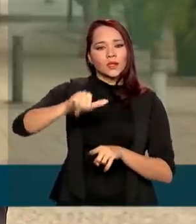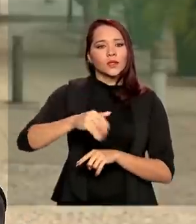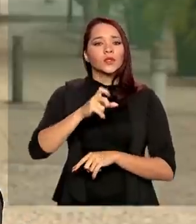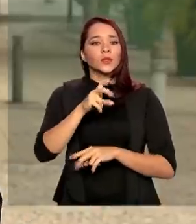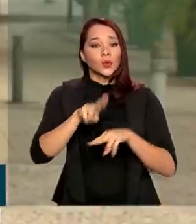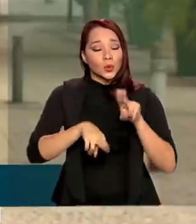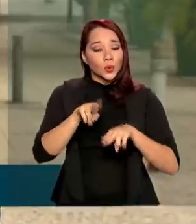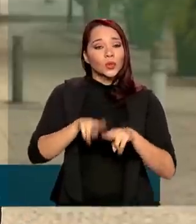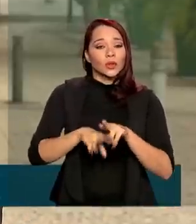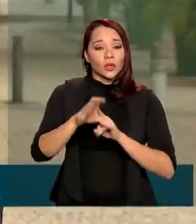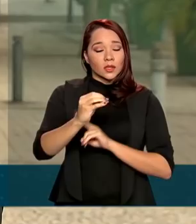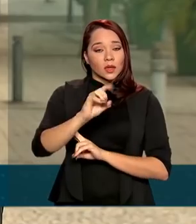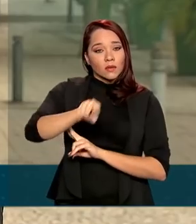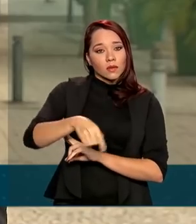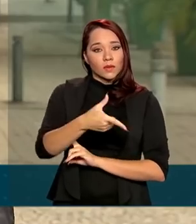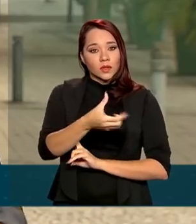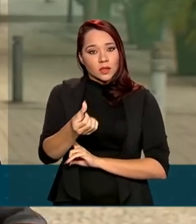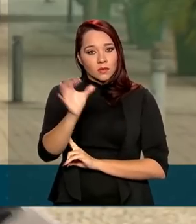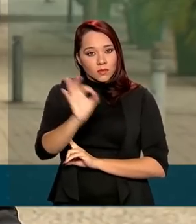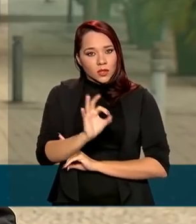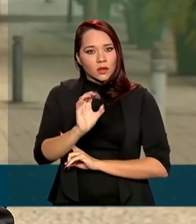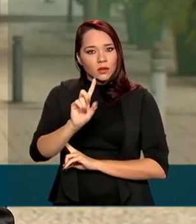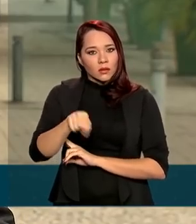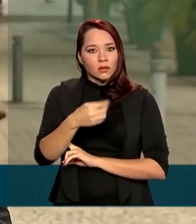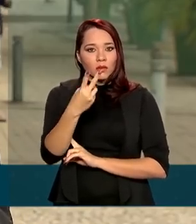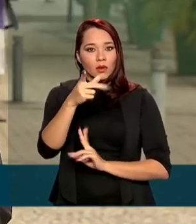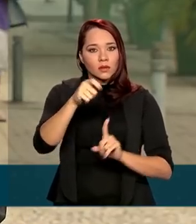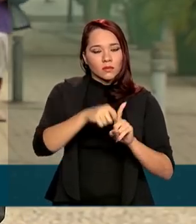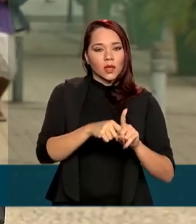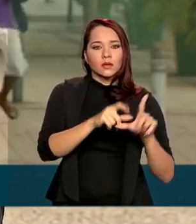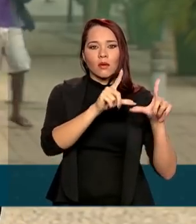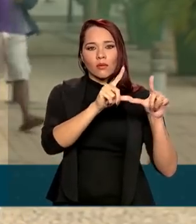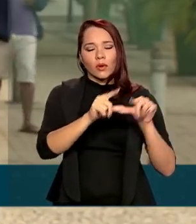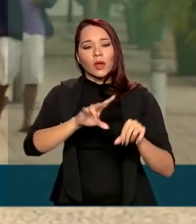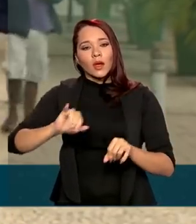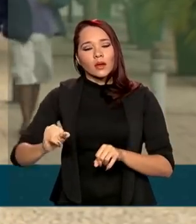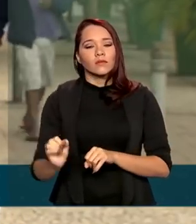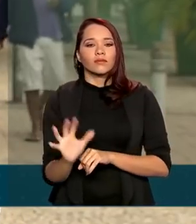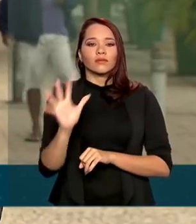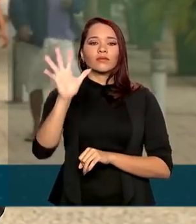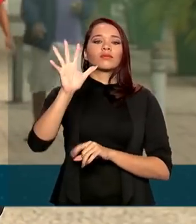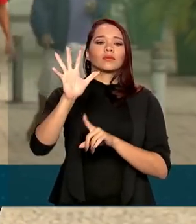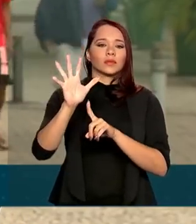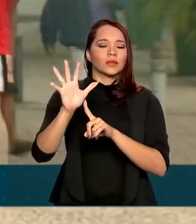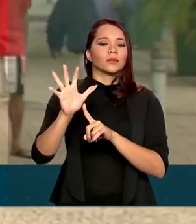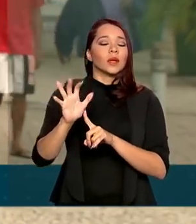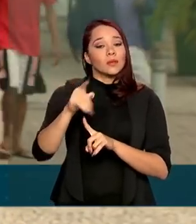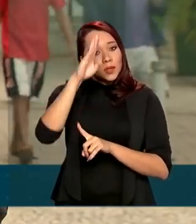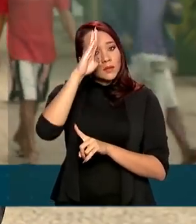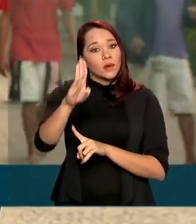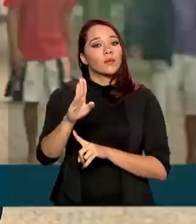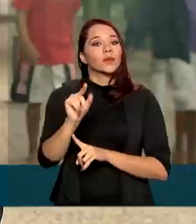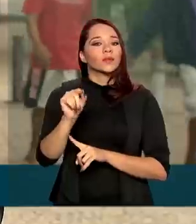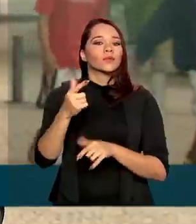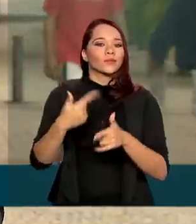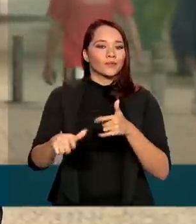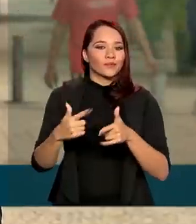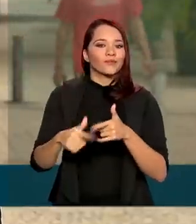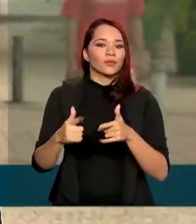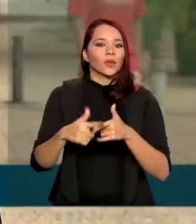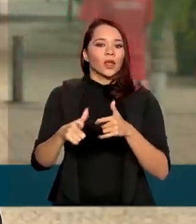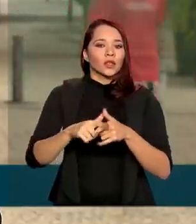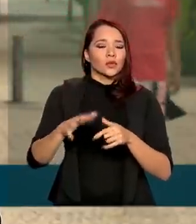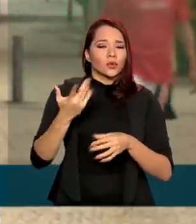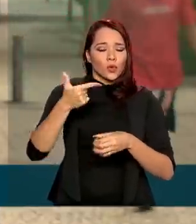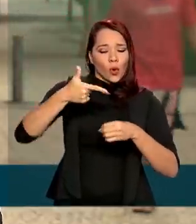,26%. Depois de dois meses de deflação, a inflação voltou a subir, principalmente devido à alta no